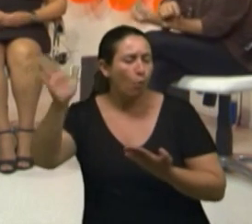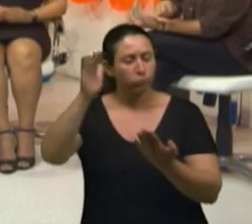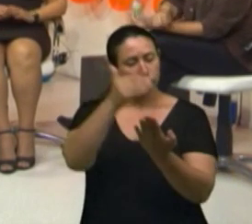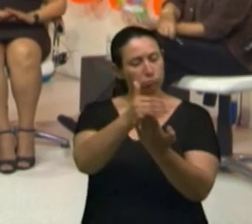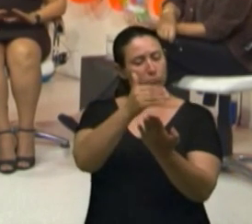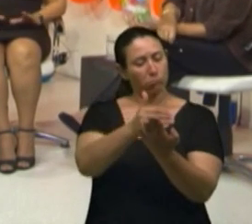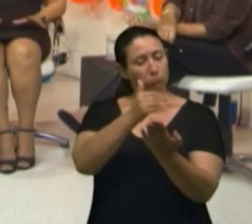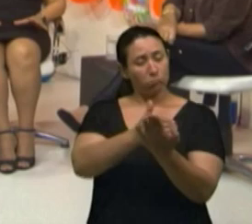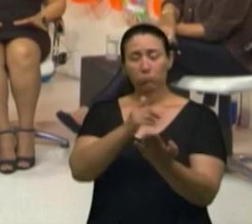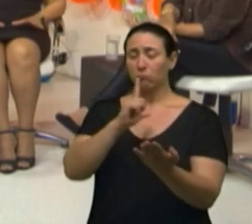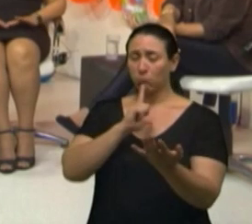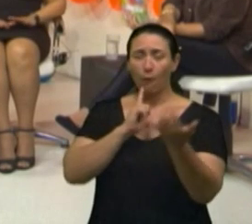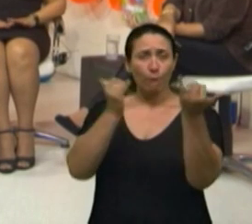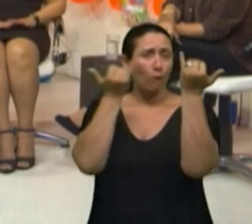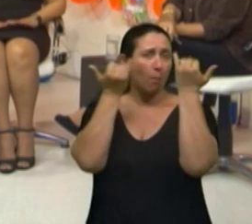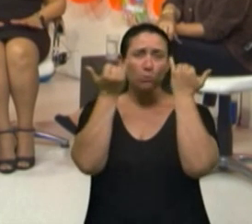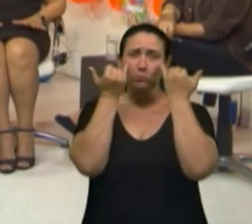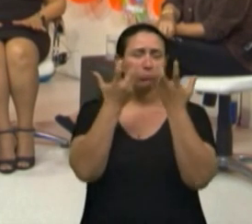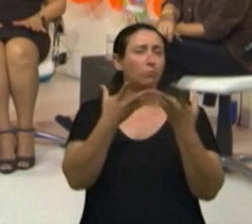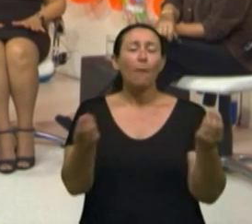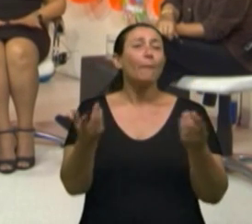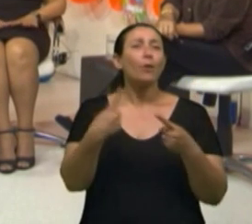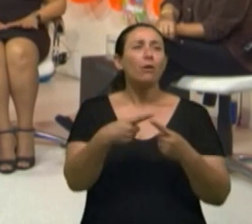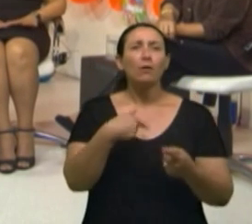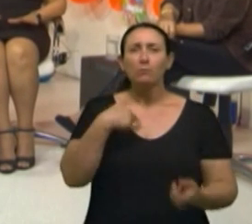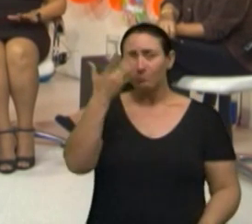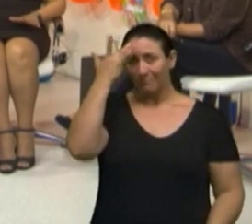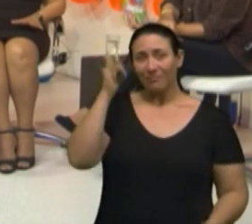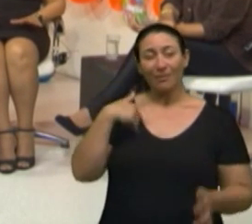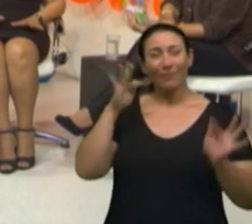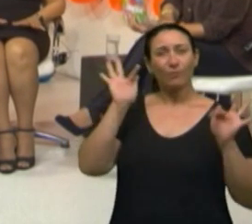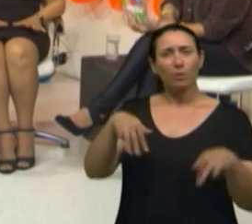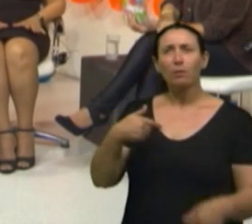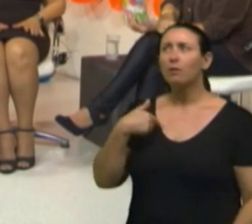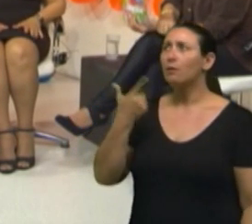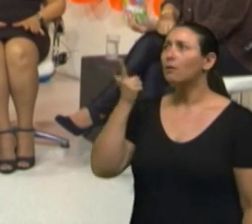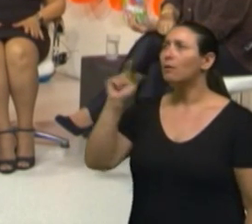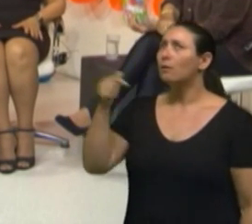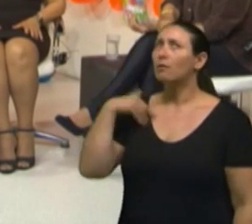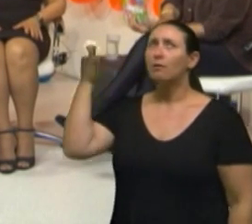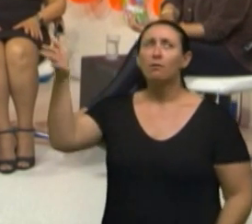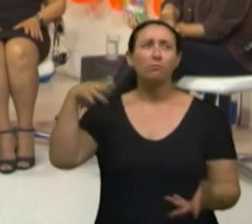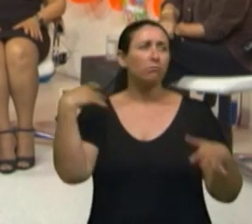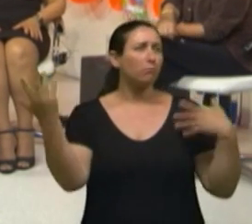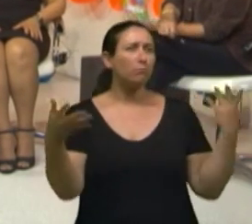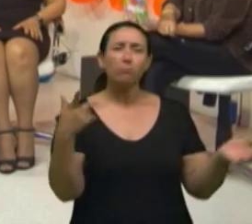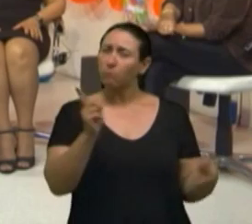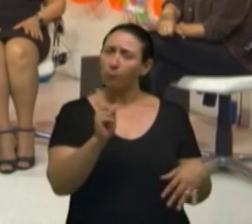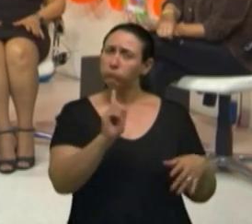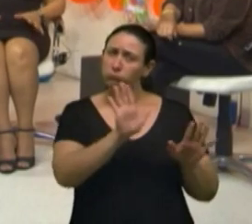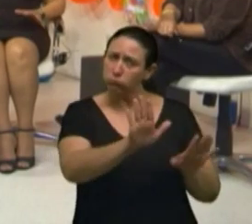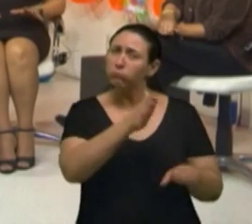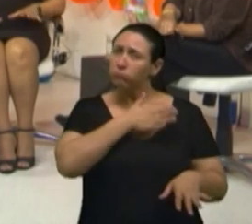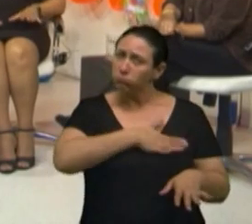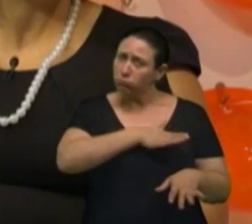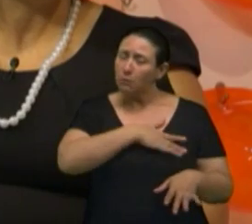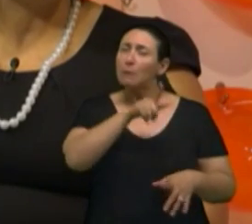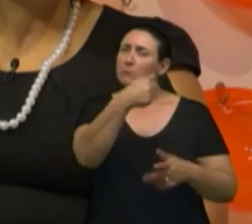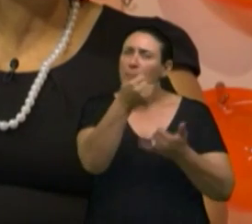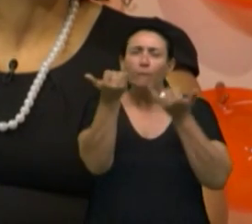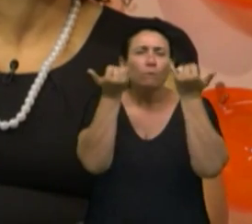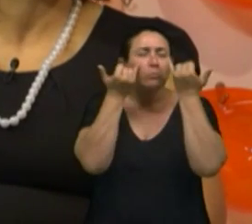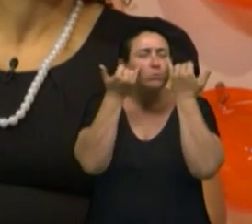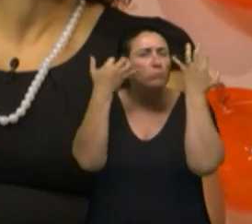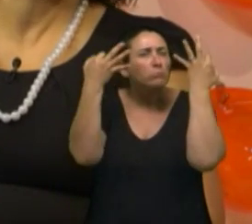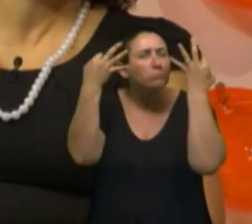recebe todas essas informações. informação, porque ele não é obrigado a sair do curso e ir lá, como já falou a Rosana, e se aposentar. Então, ele tem que receber todas